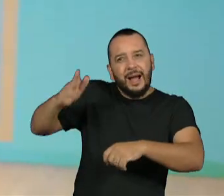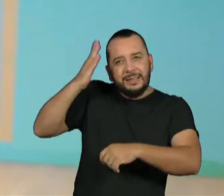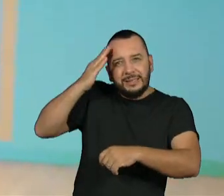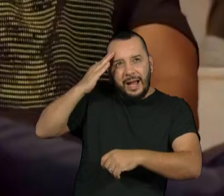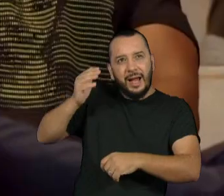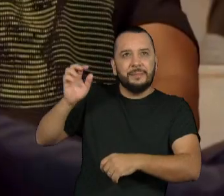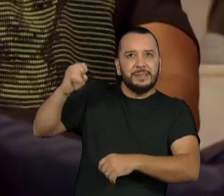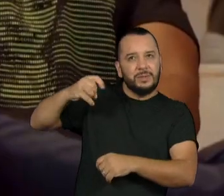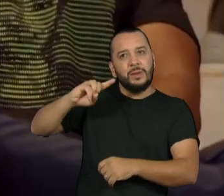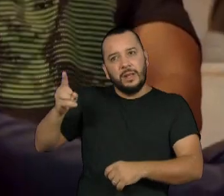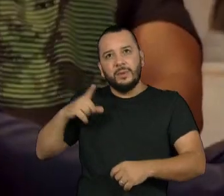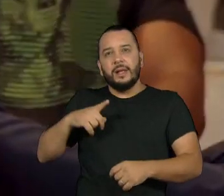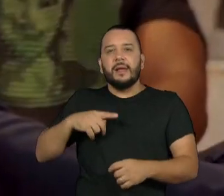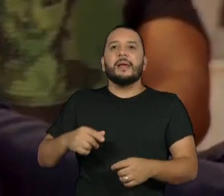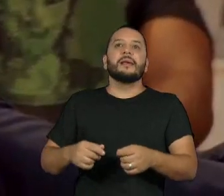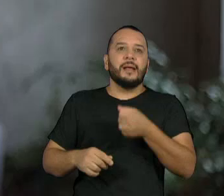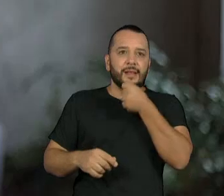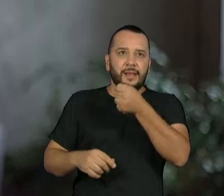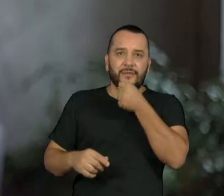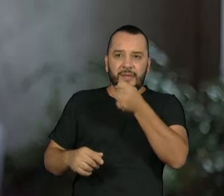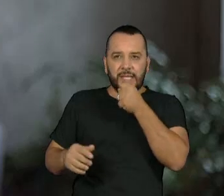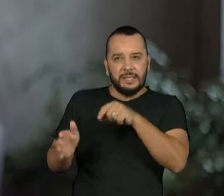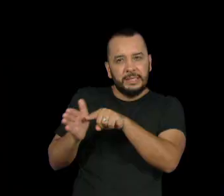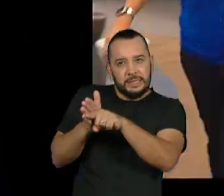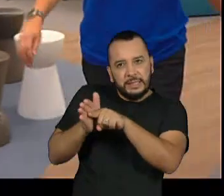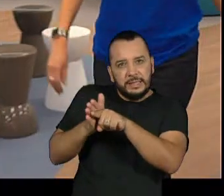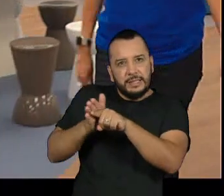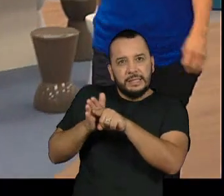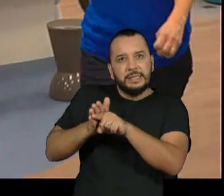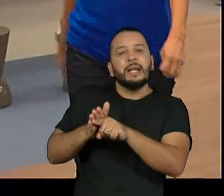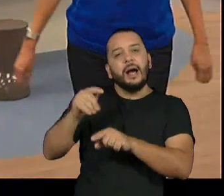entrevistas por diferentes níveis da companhia.